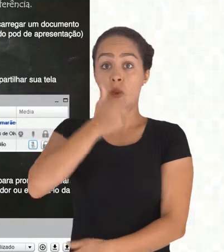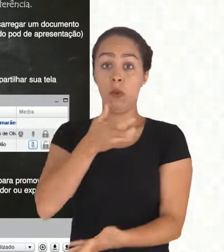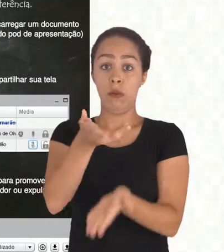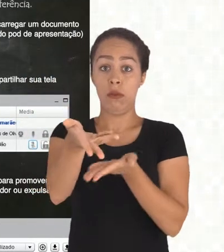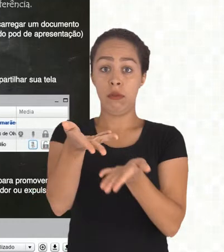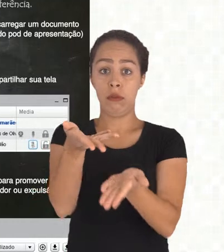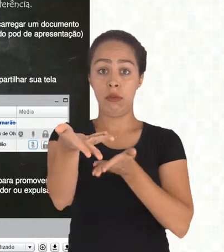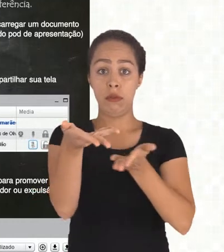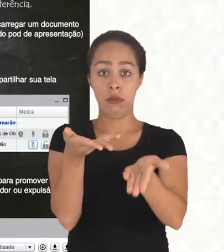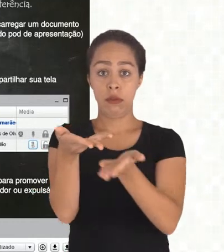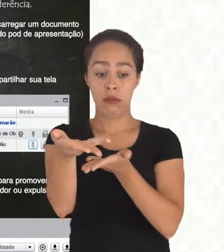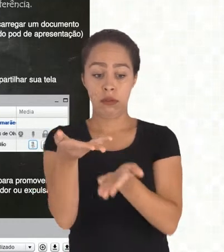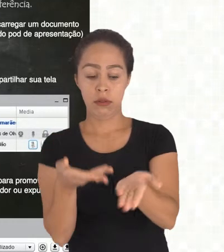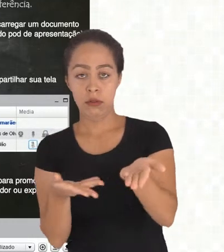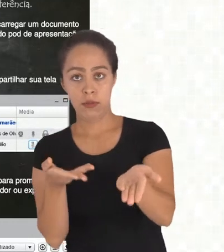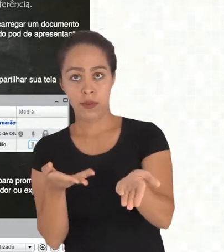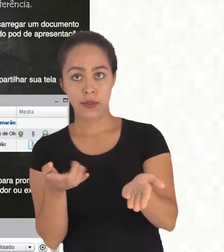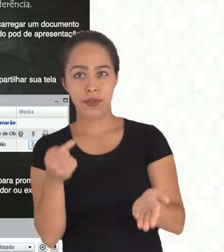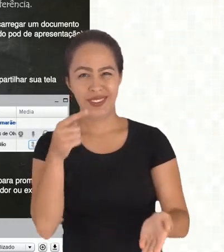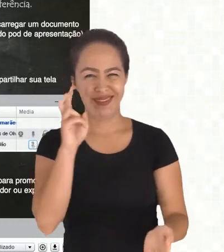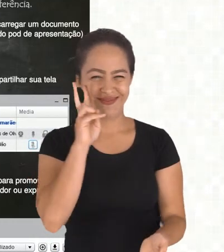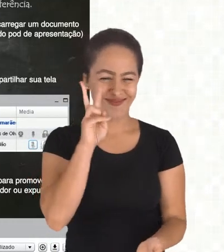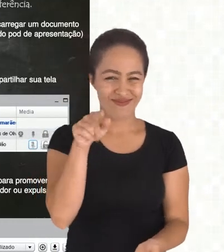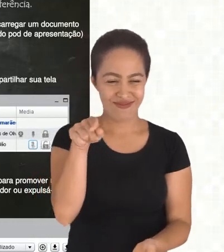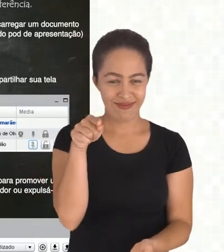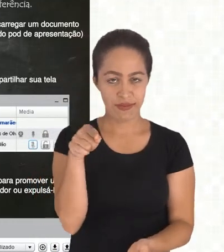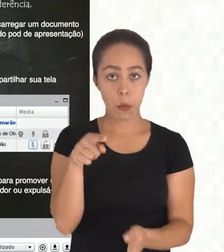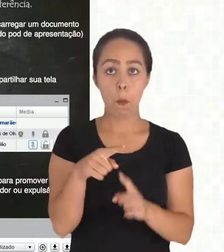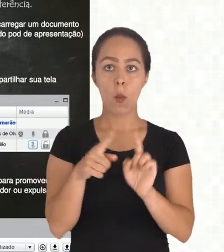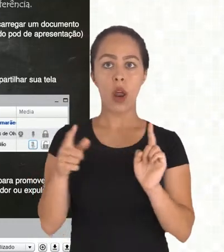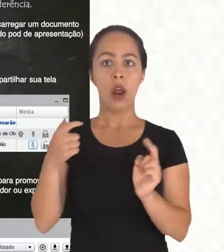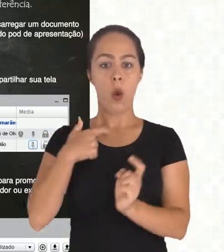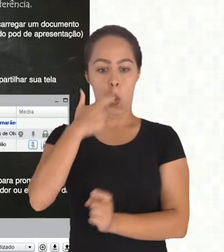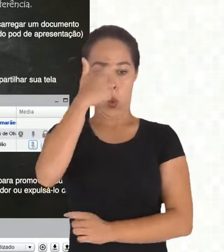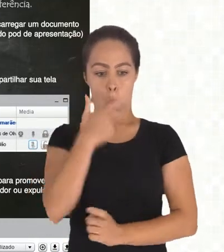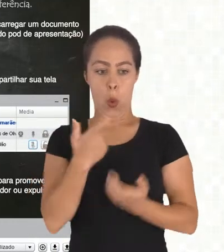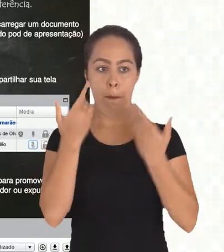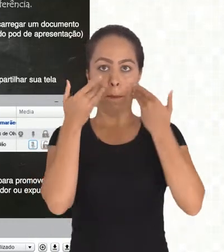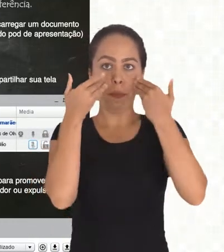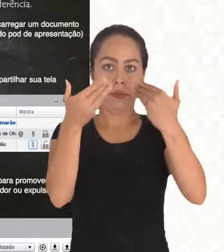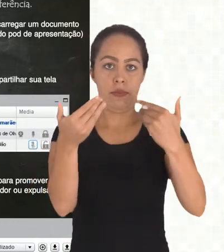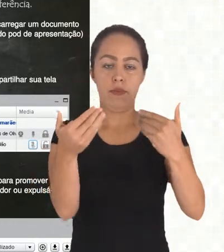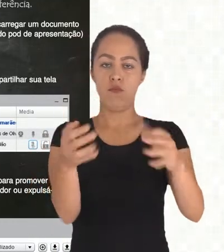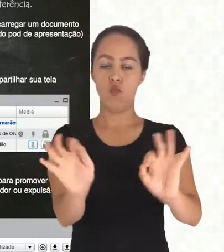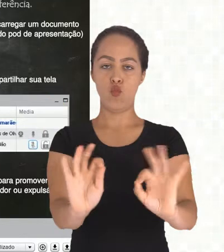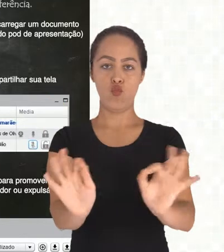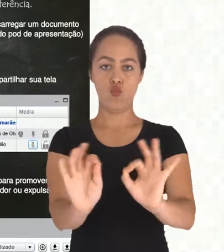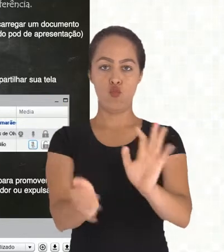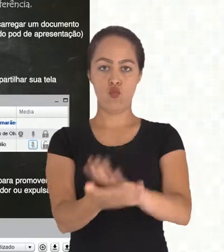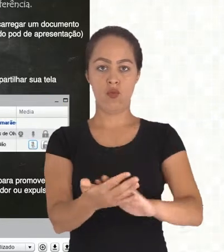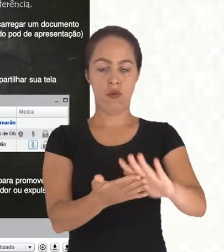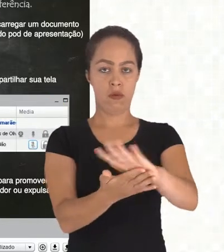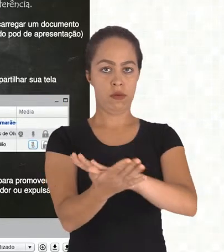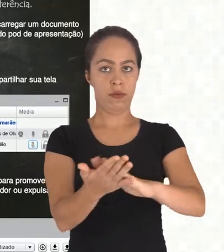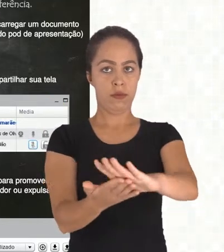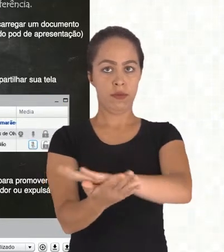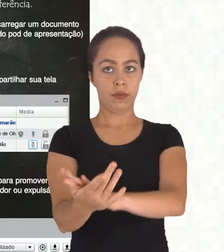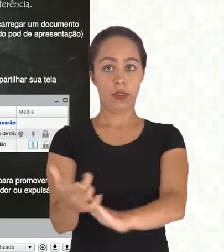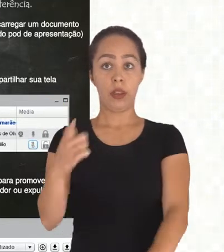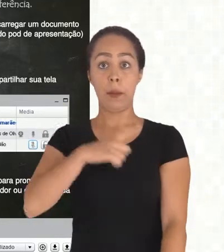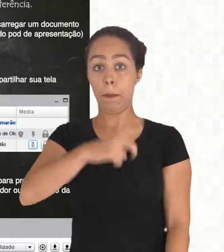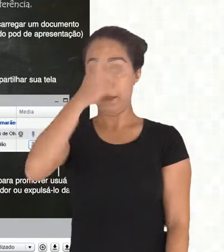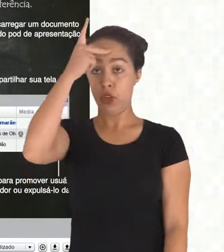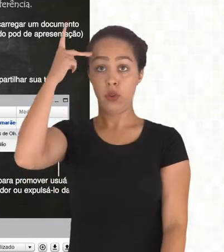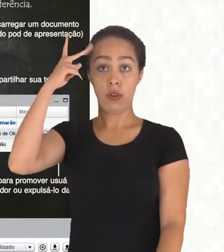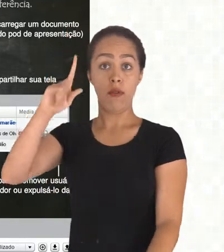virtual uma vez aqui dentro da sala da webconferência percebam que eu não sou o apresentador eu tenho esse ícone de bonequinho aqui tá vendo?